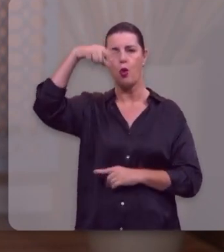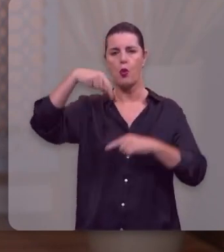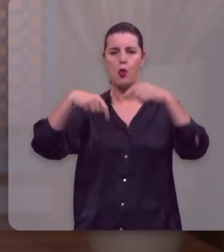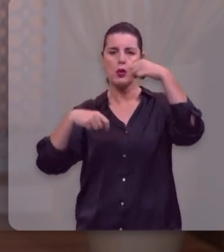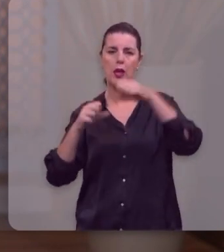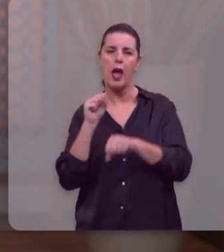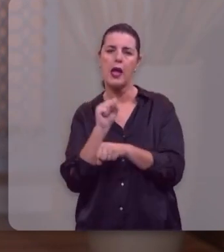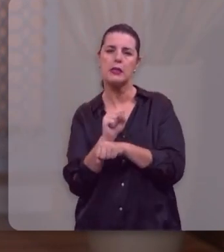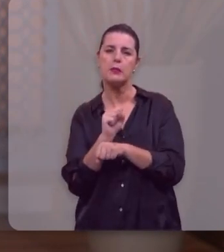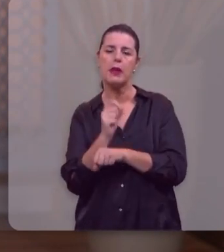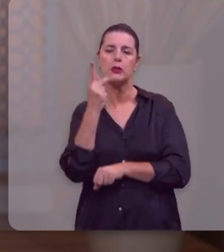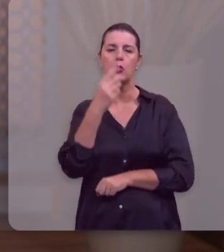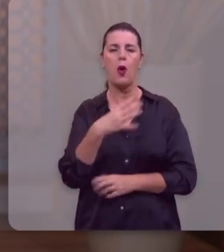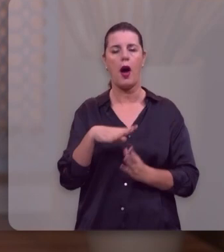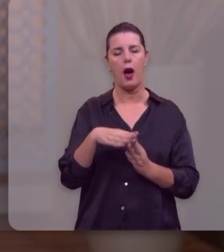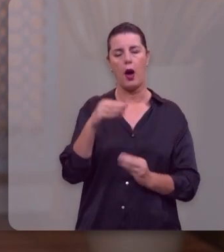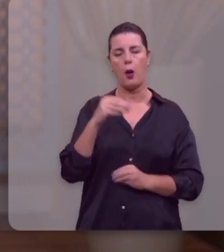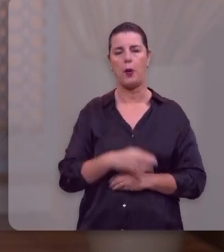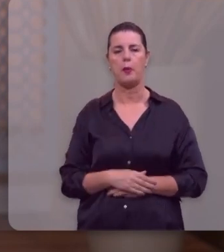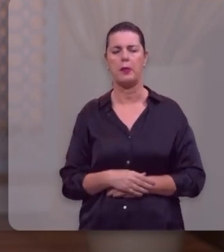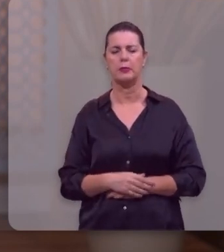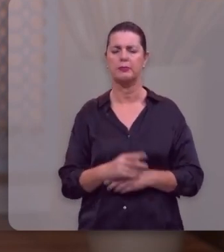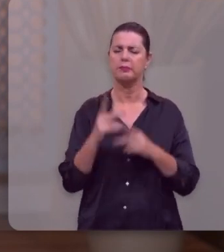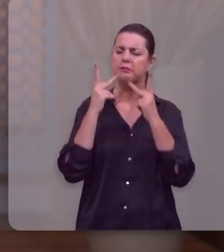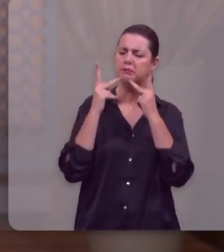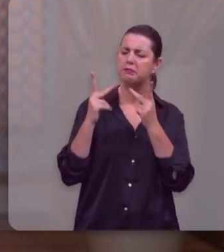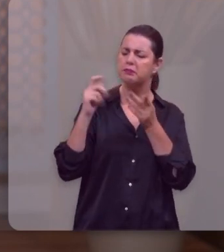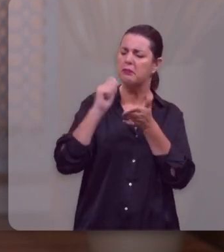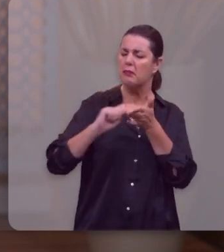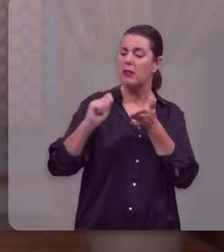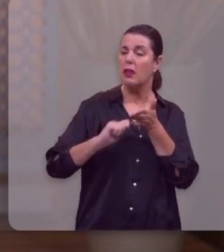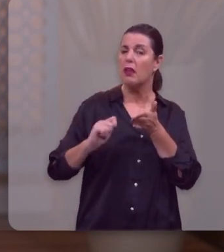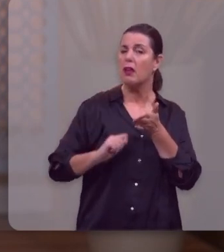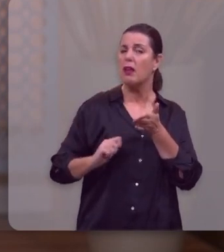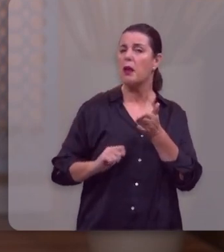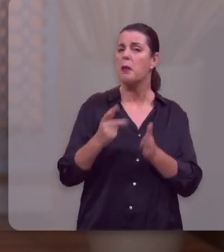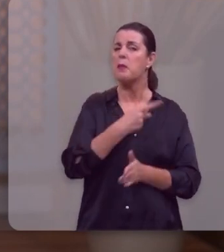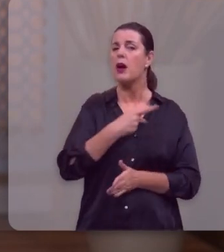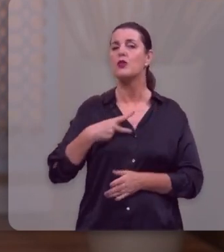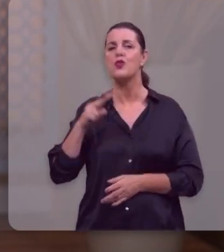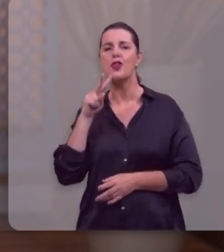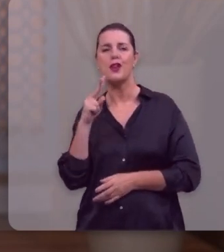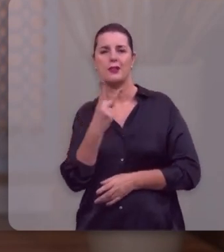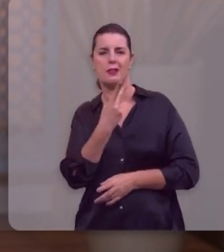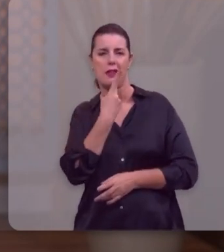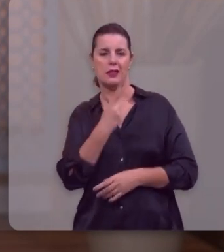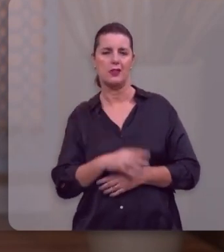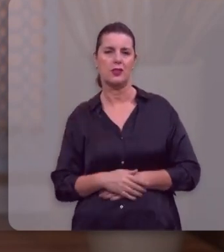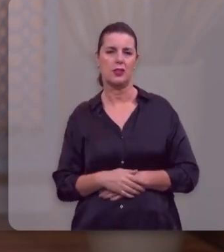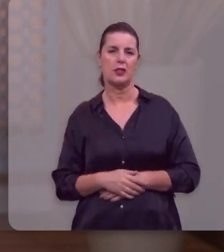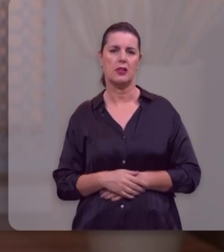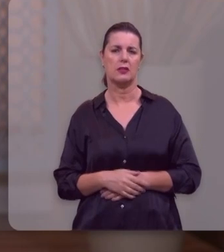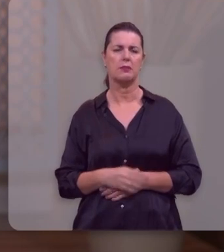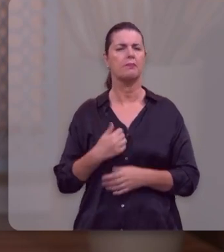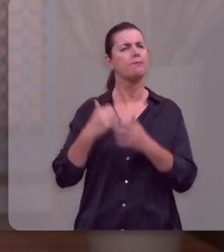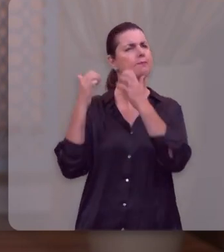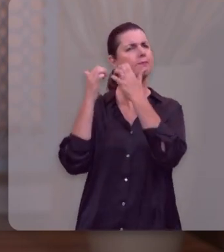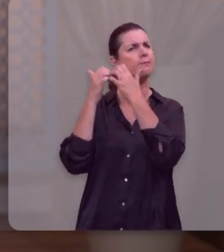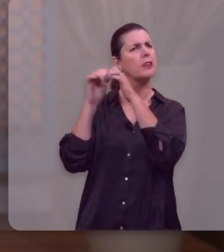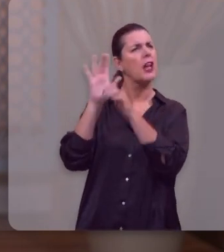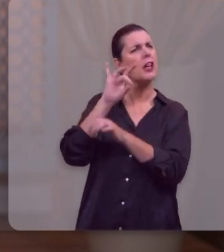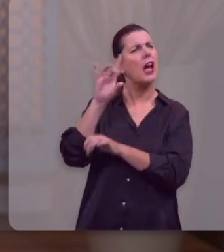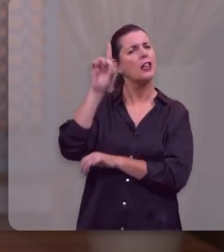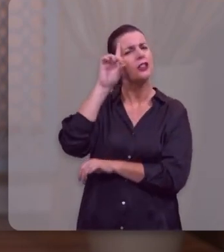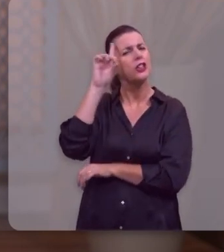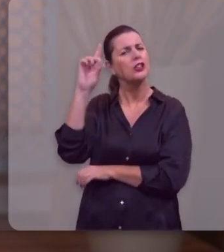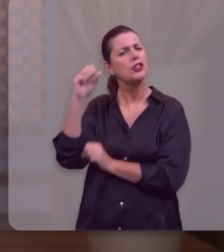Esperança para a Sua Alma. Mensagens escritas pelo reverendo Hernandes Dias Lopes, reflexões